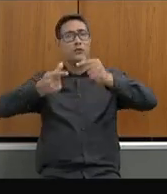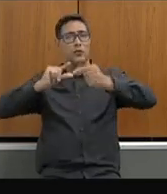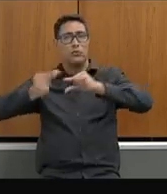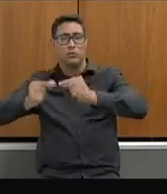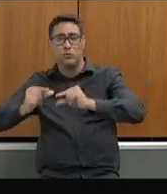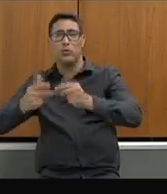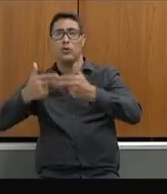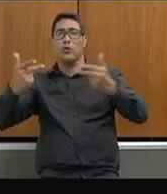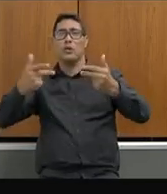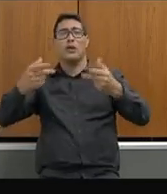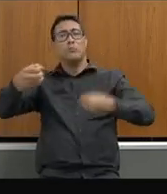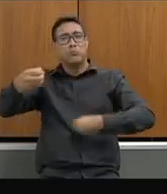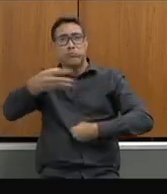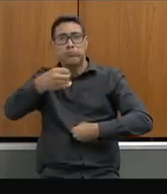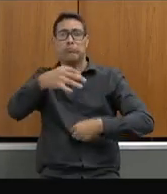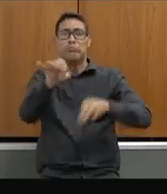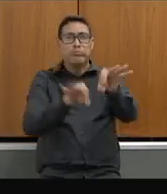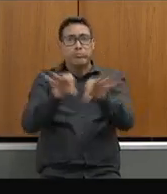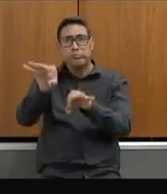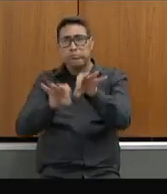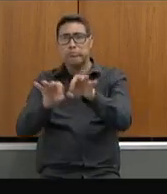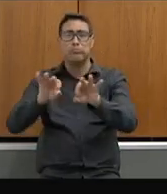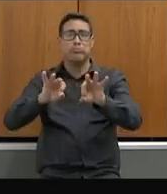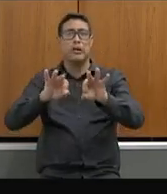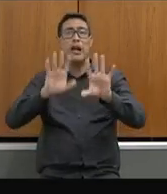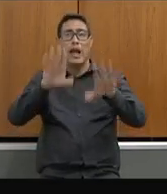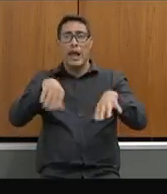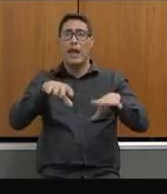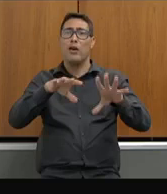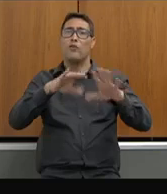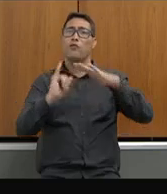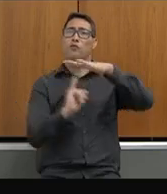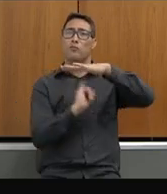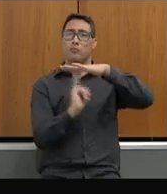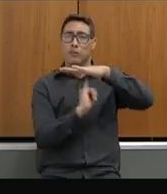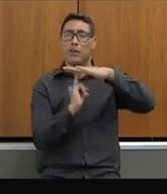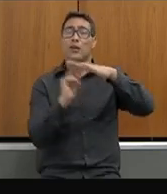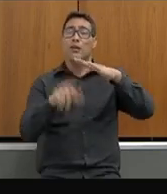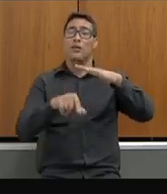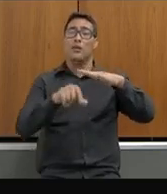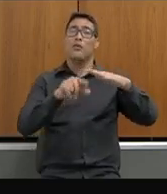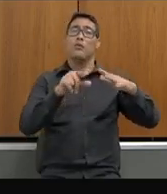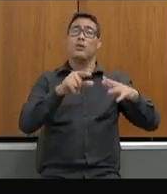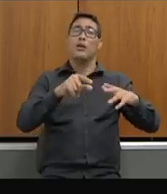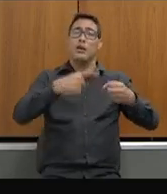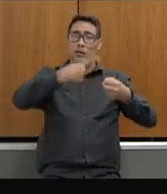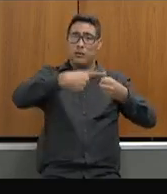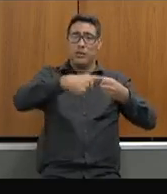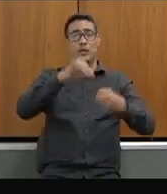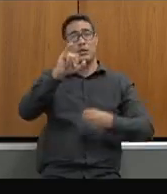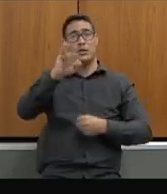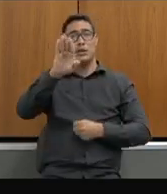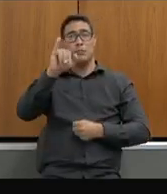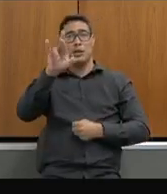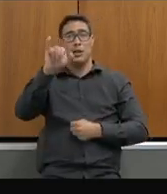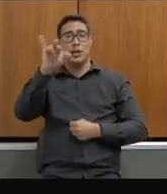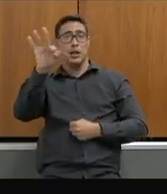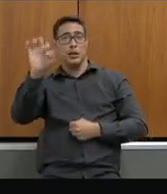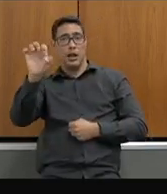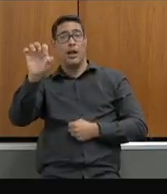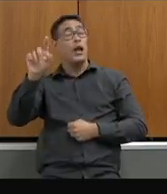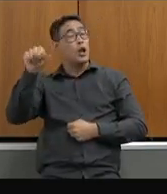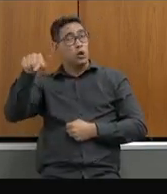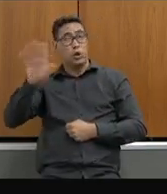modernização da fundação Helena Antiporp a fundação Helena Antiporp está situada em Ibirité mas não atende só em Ibirité não